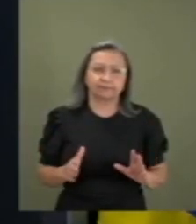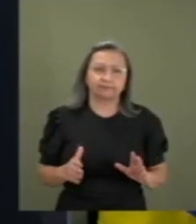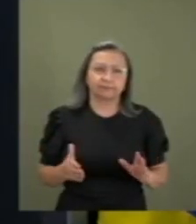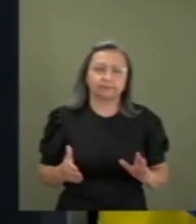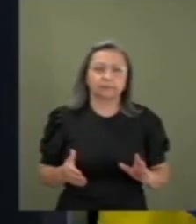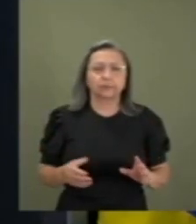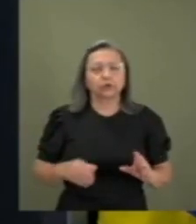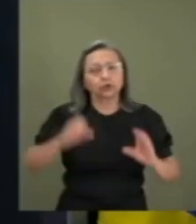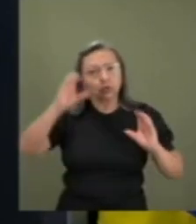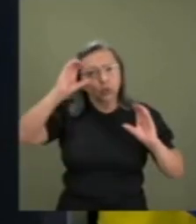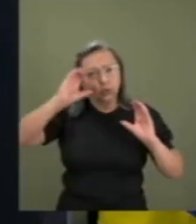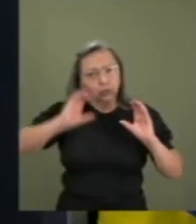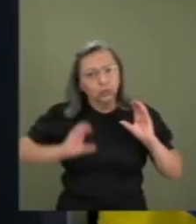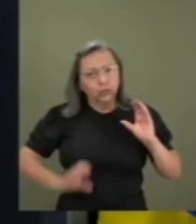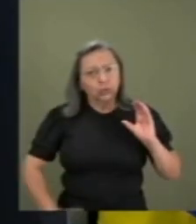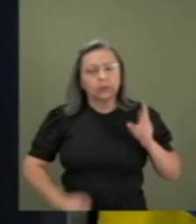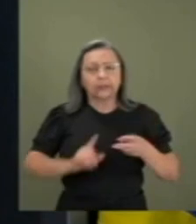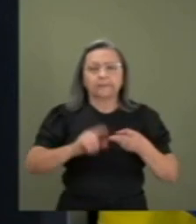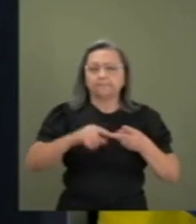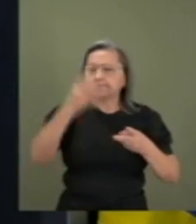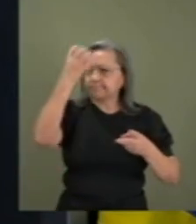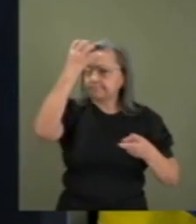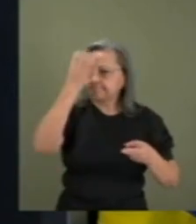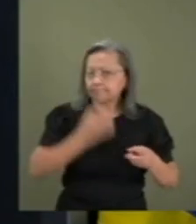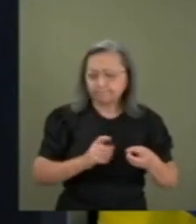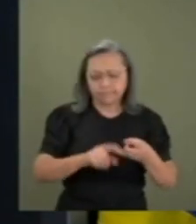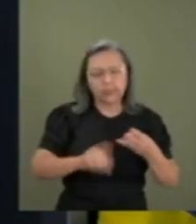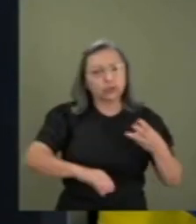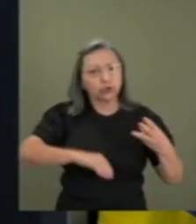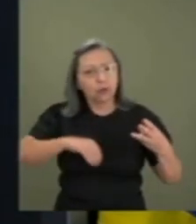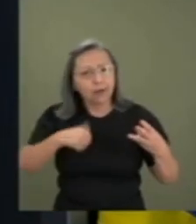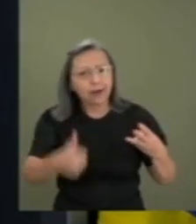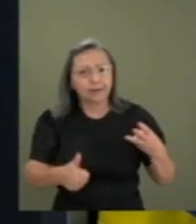conduta, de seriedade, de coragem.